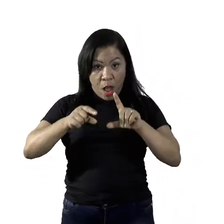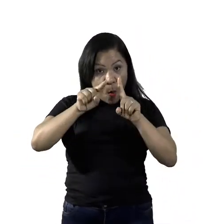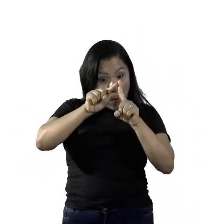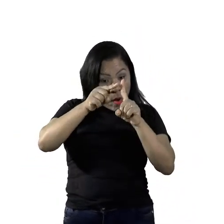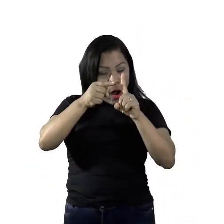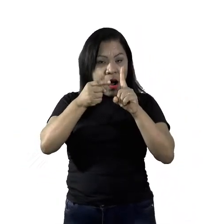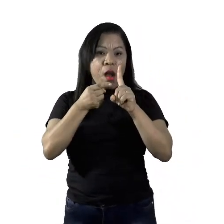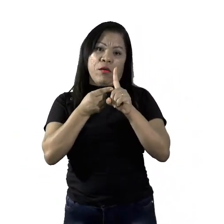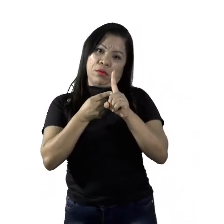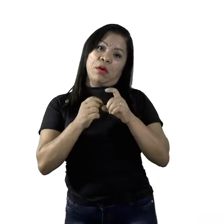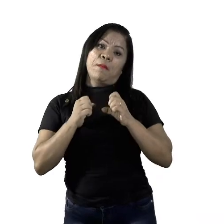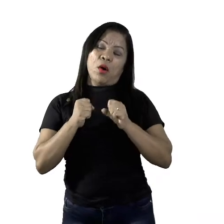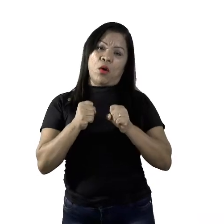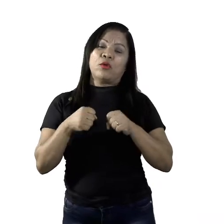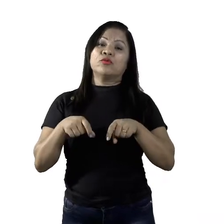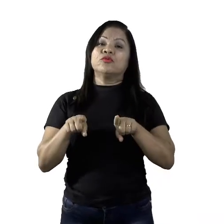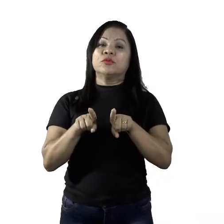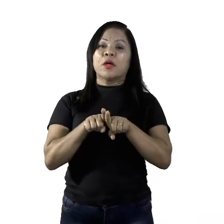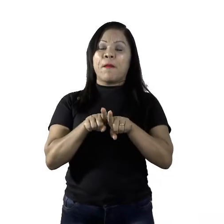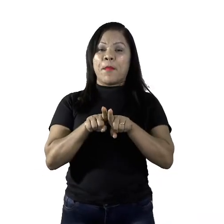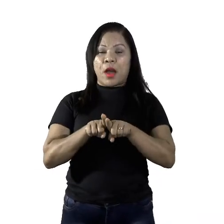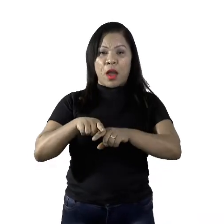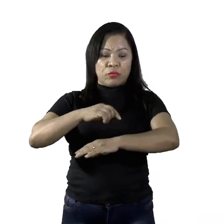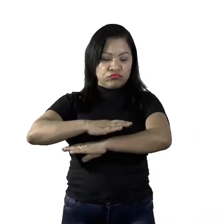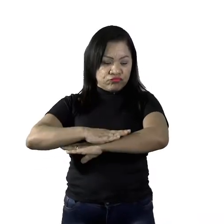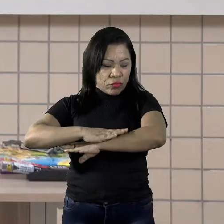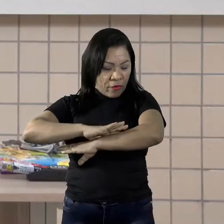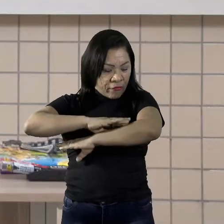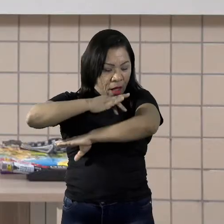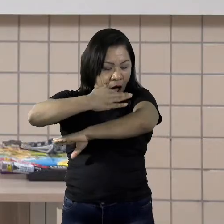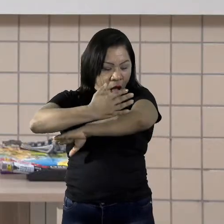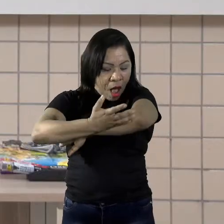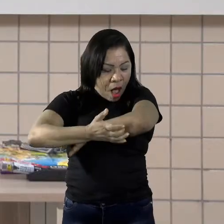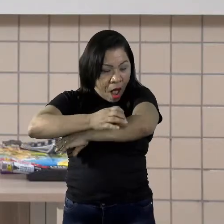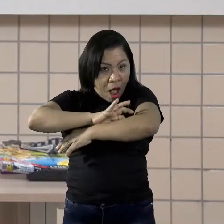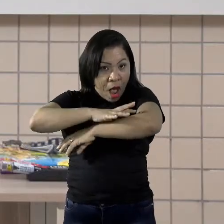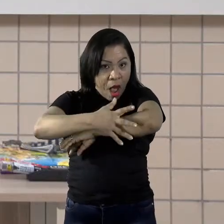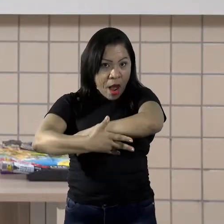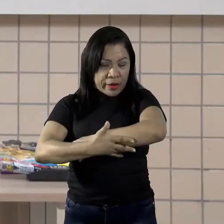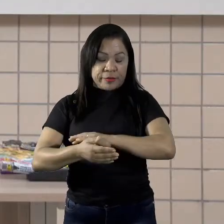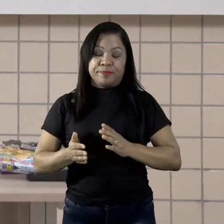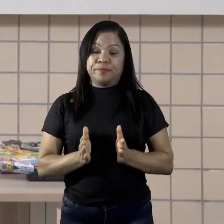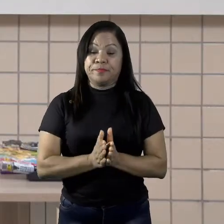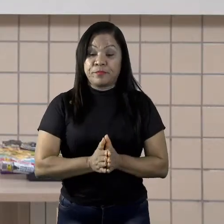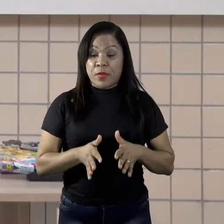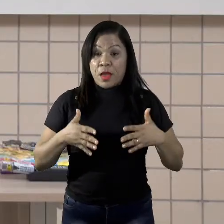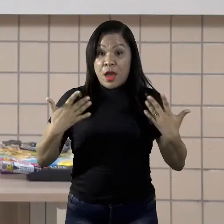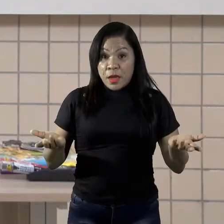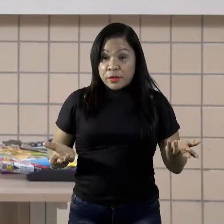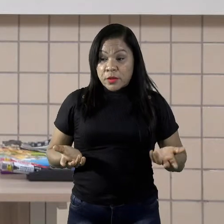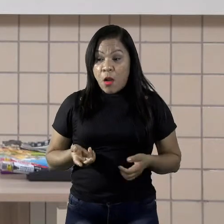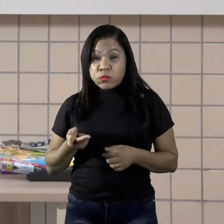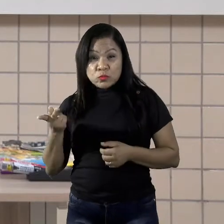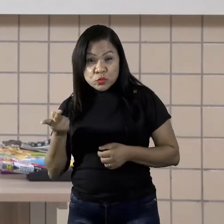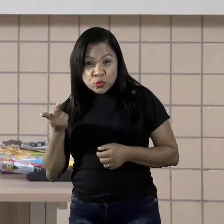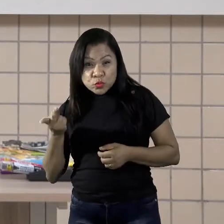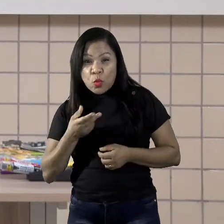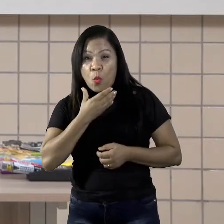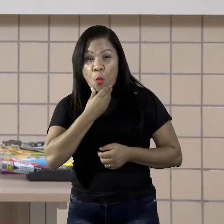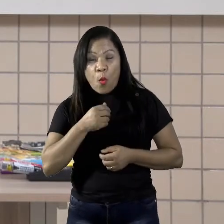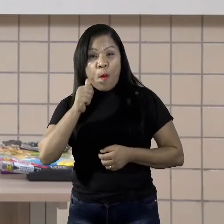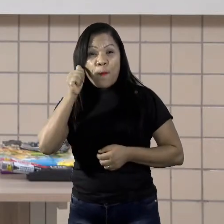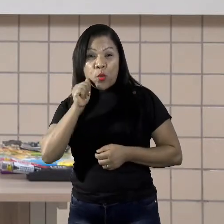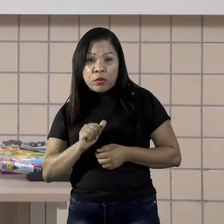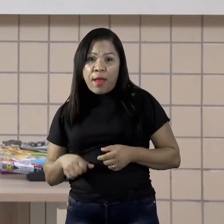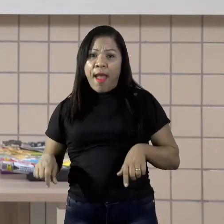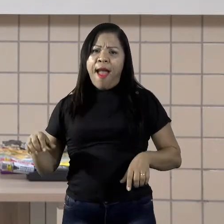além do acúmulo de tecido adiposo. Há também, em ambos os casos, a aceleração do crescimento, levando